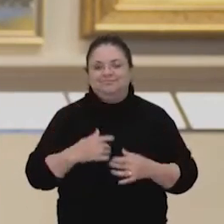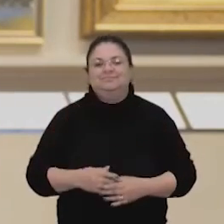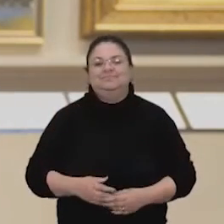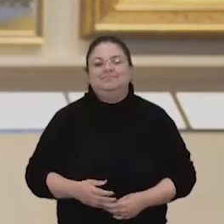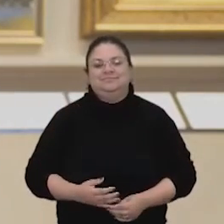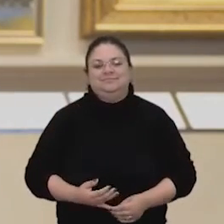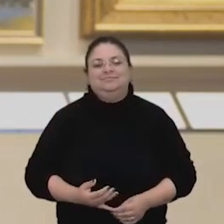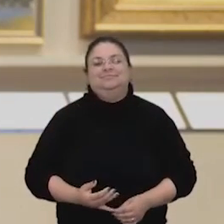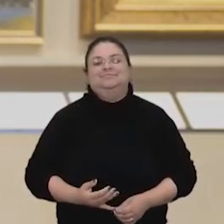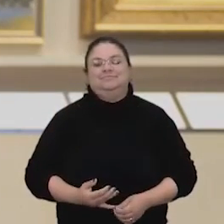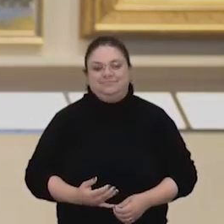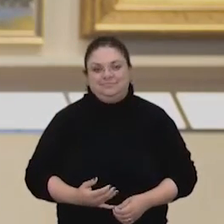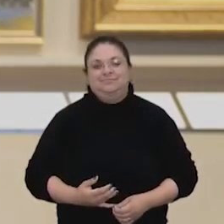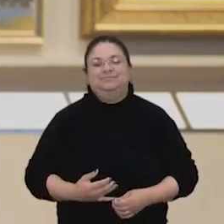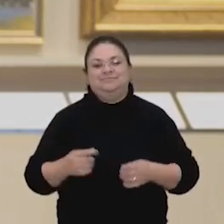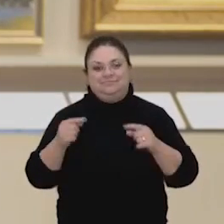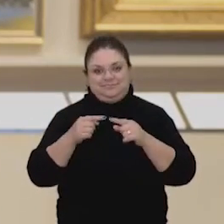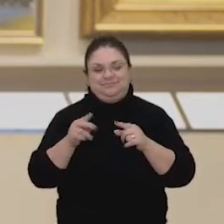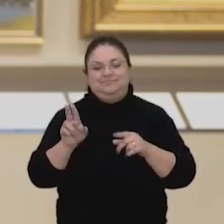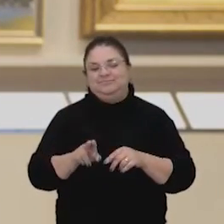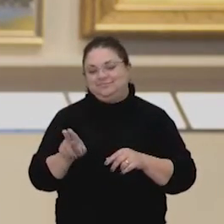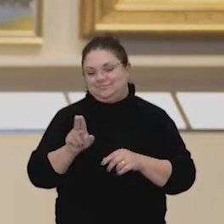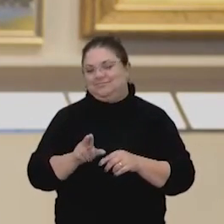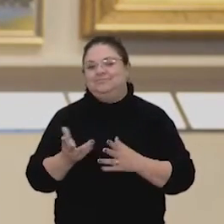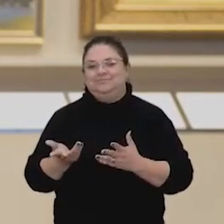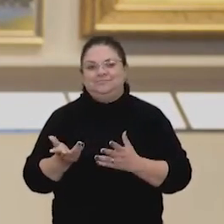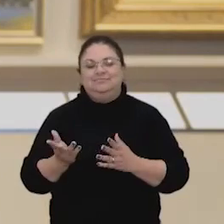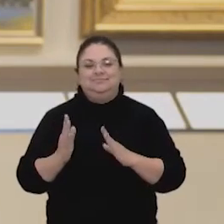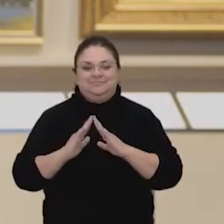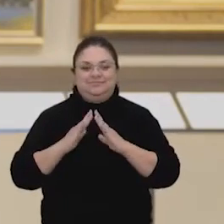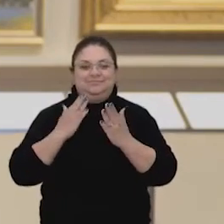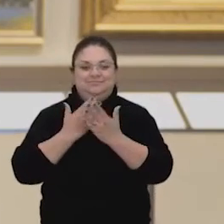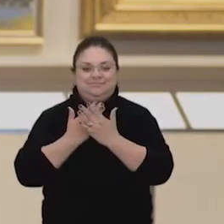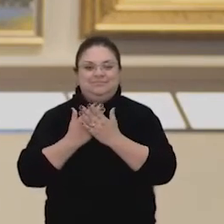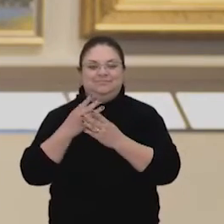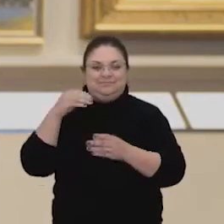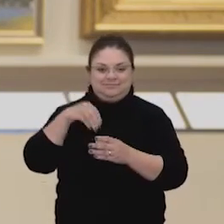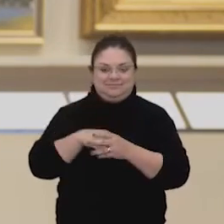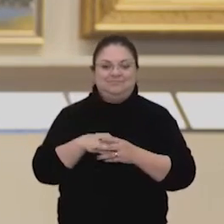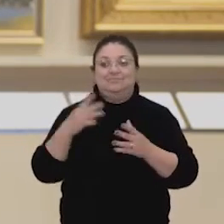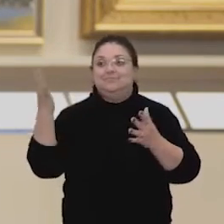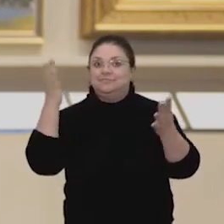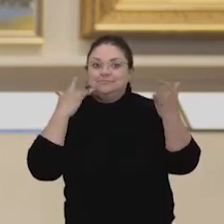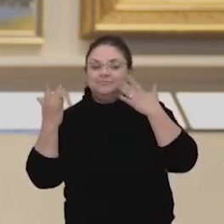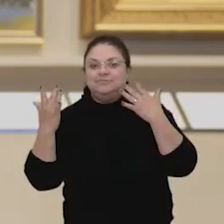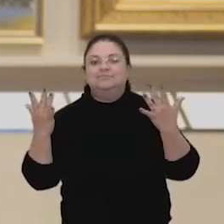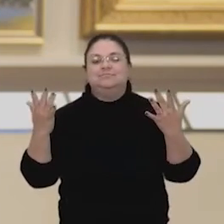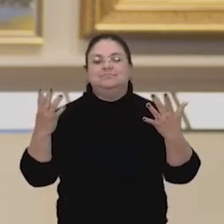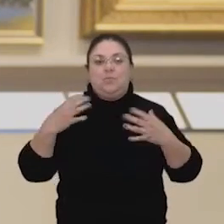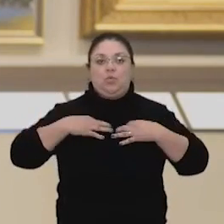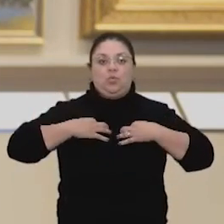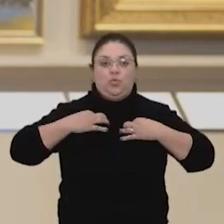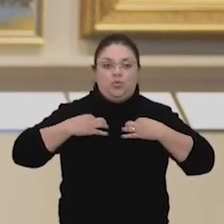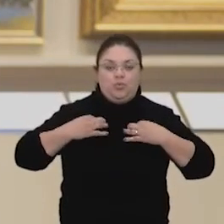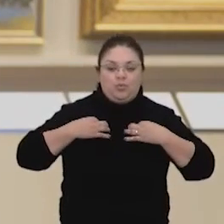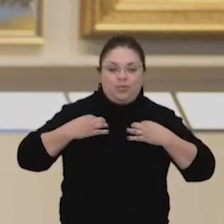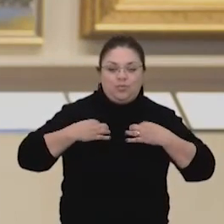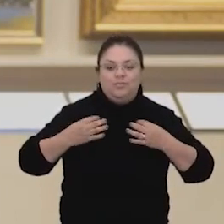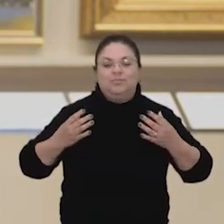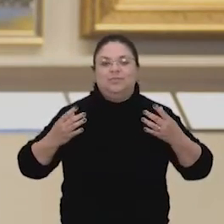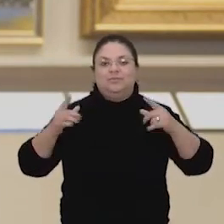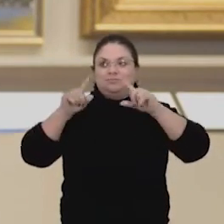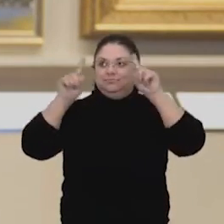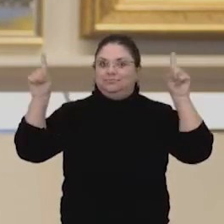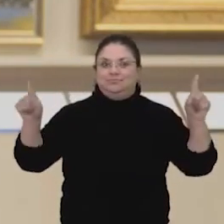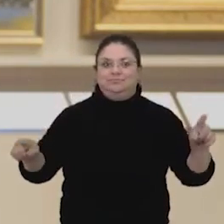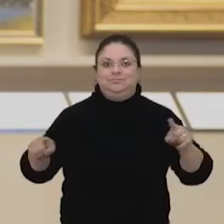Que também utilizamos aí muito a parte da cenografia ou na própria roupa dos